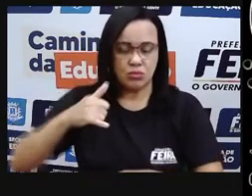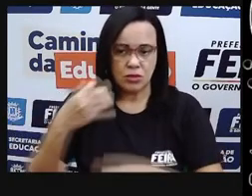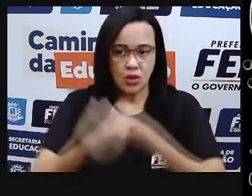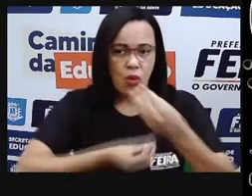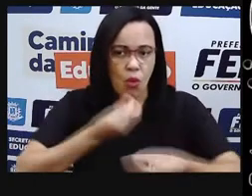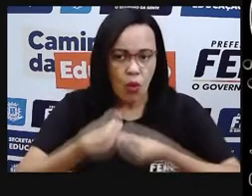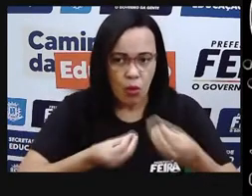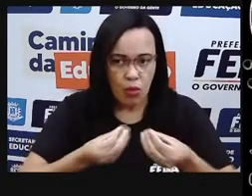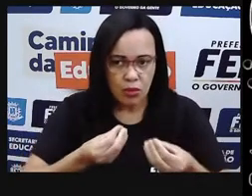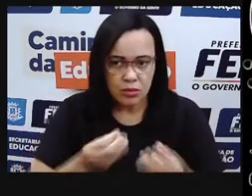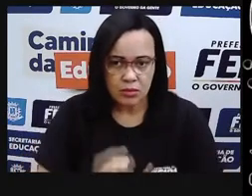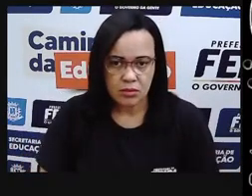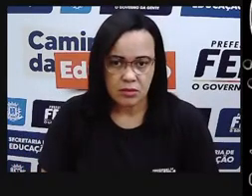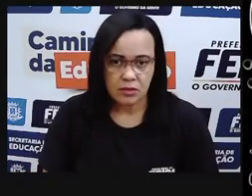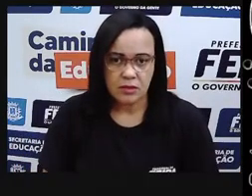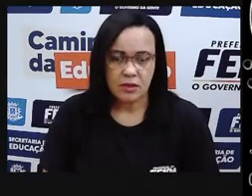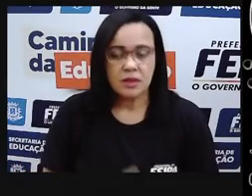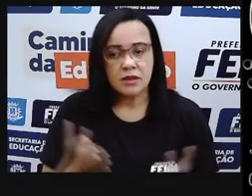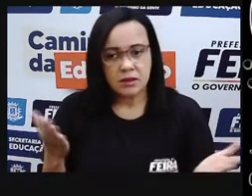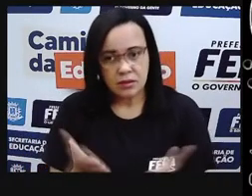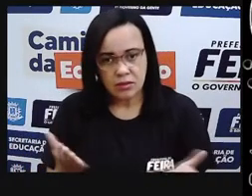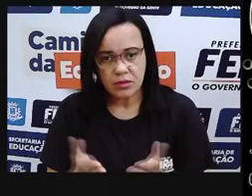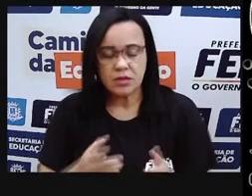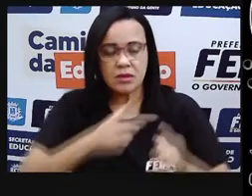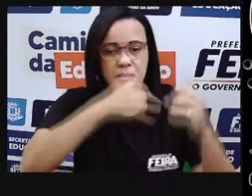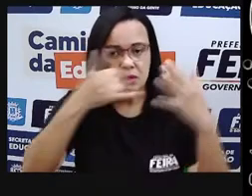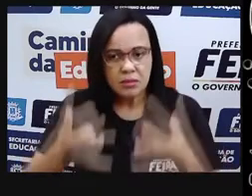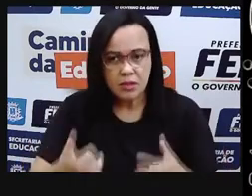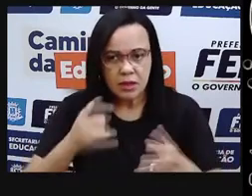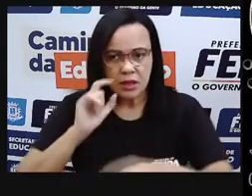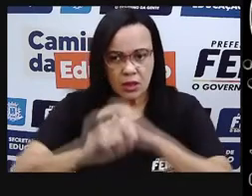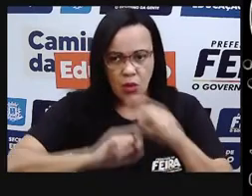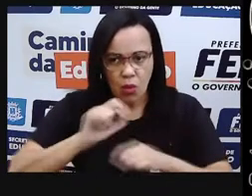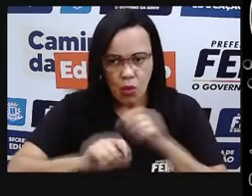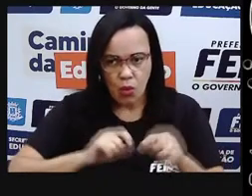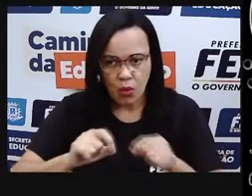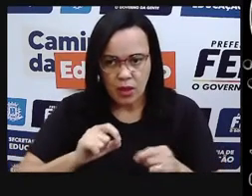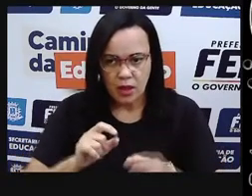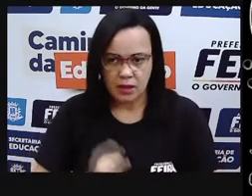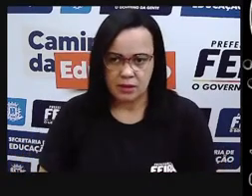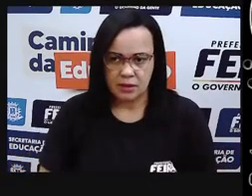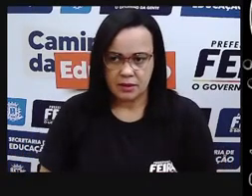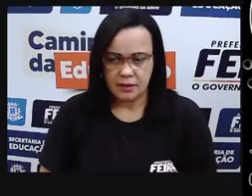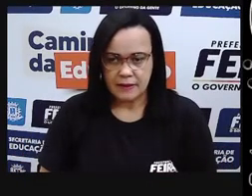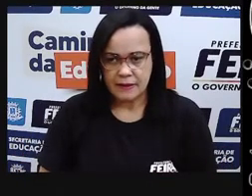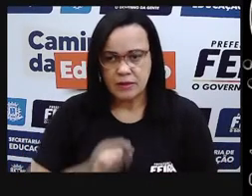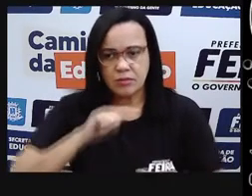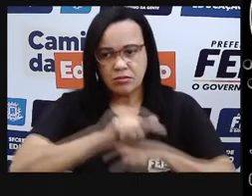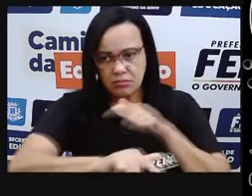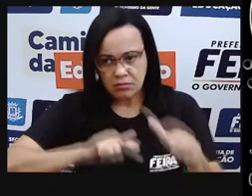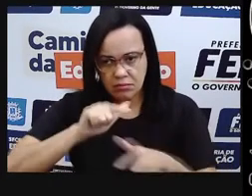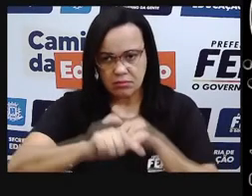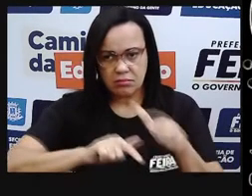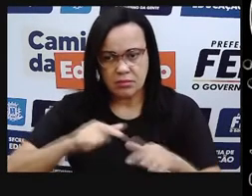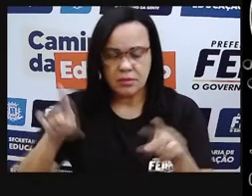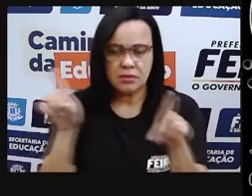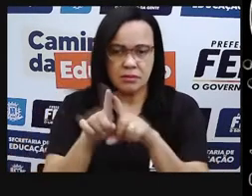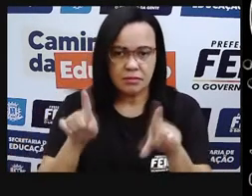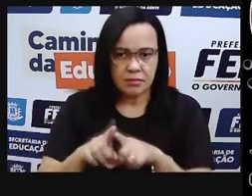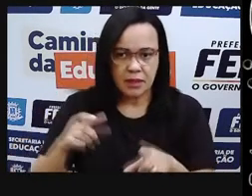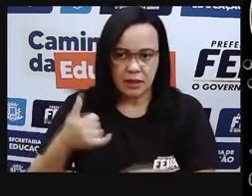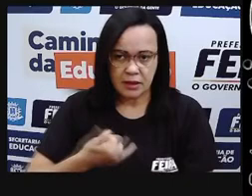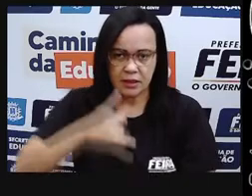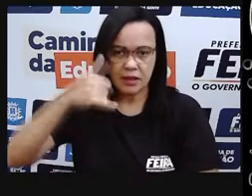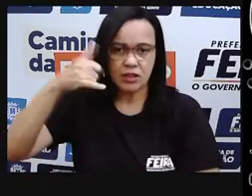ação, a gente diz, então, que é um trabalho e que é energia, né, sendo,